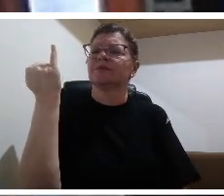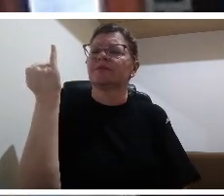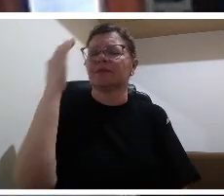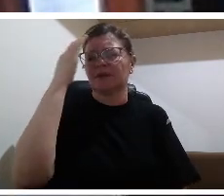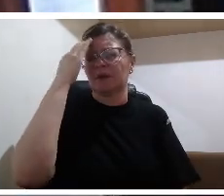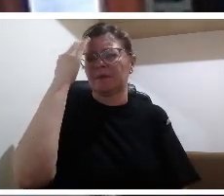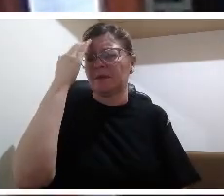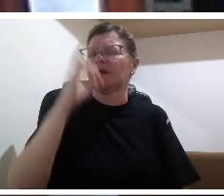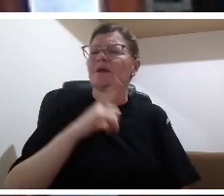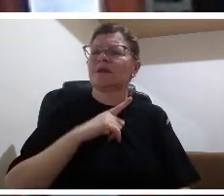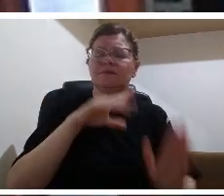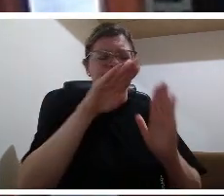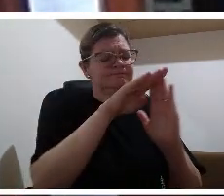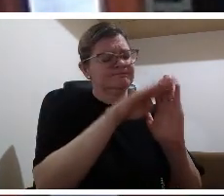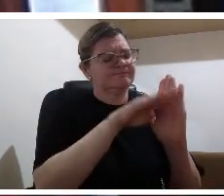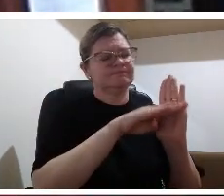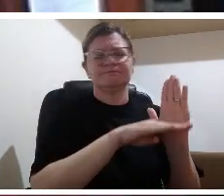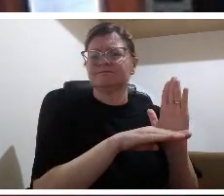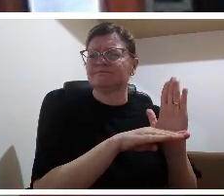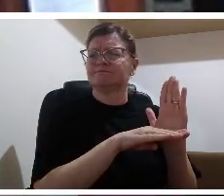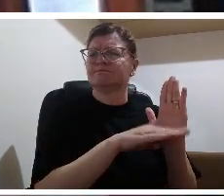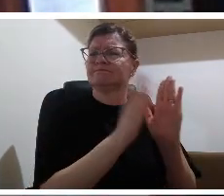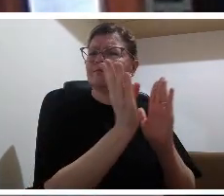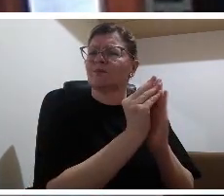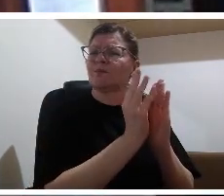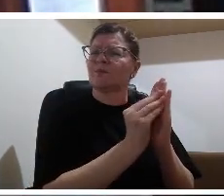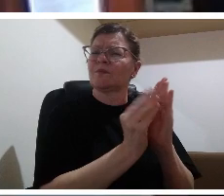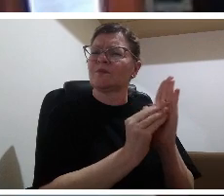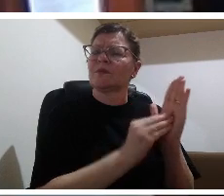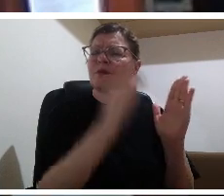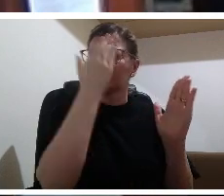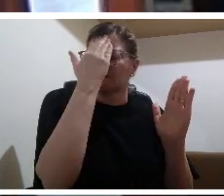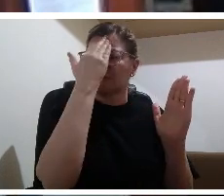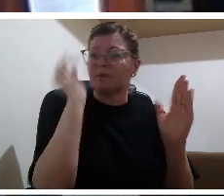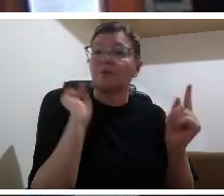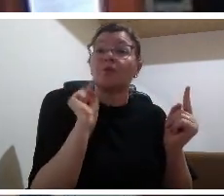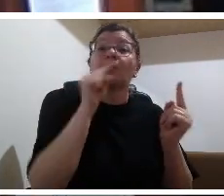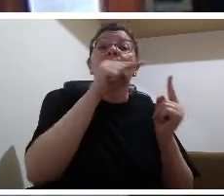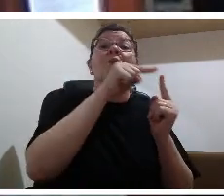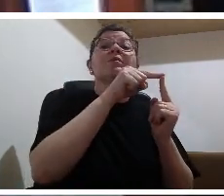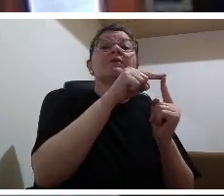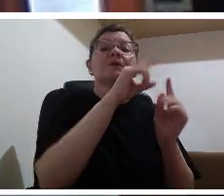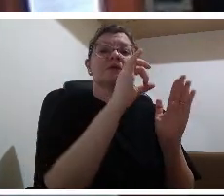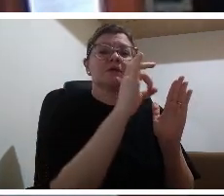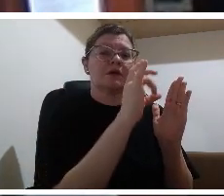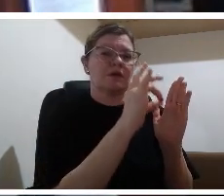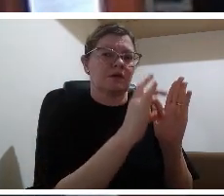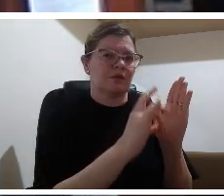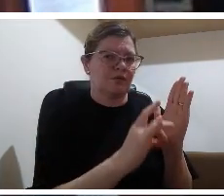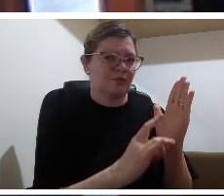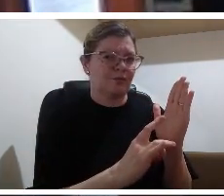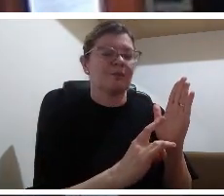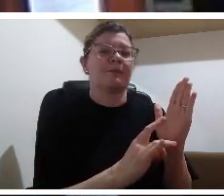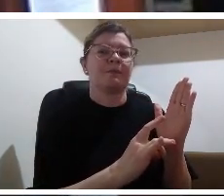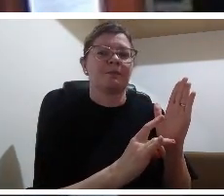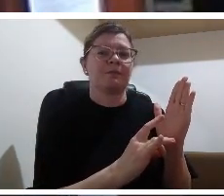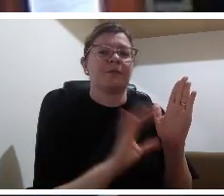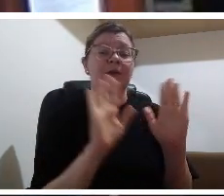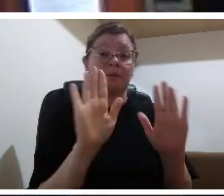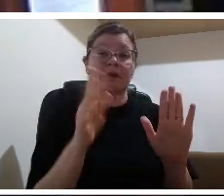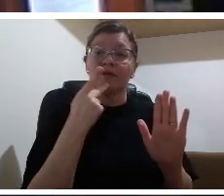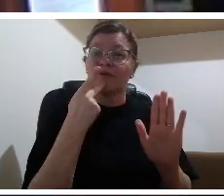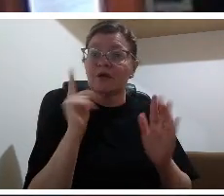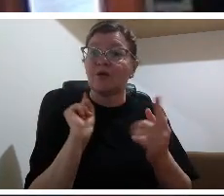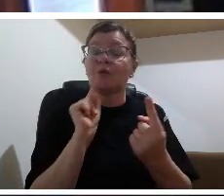aliás por falar em objetivos a gente não gosta muito de dizer mas temos que dizer porque se você se